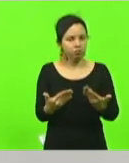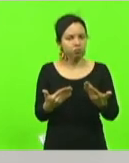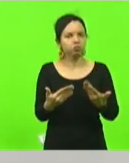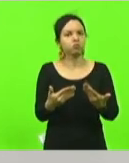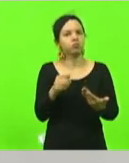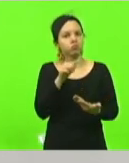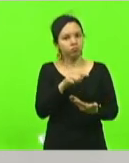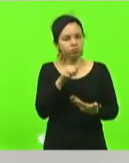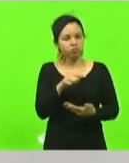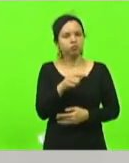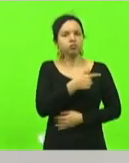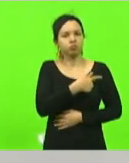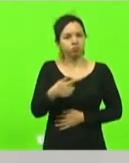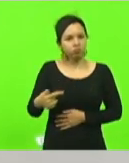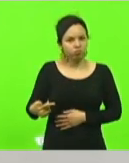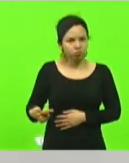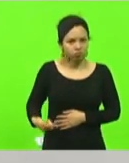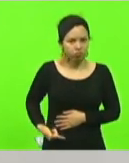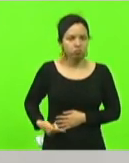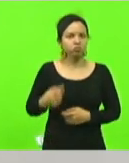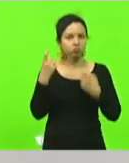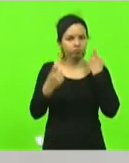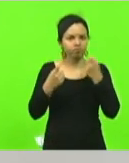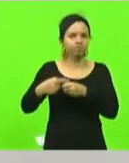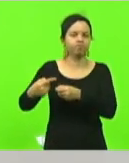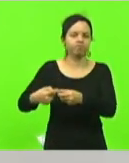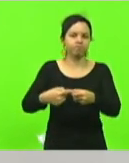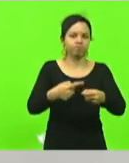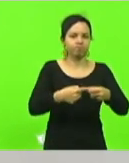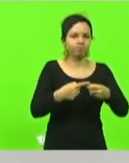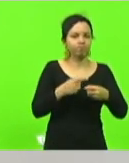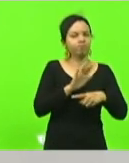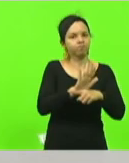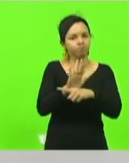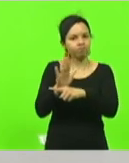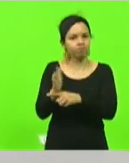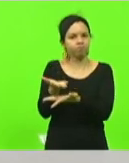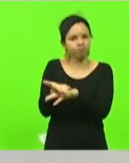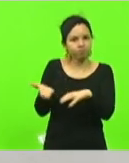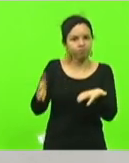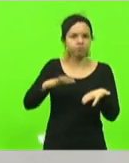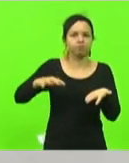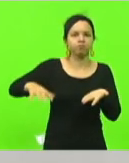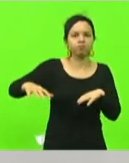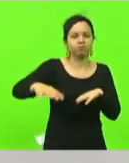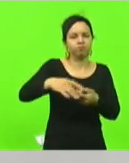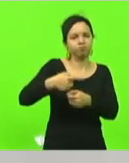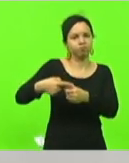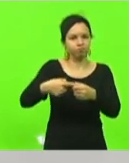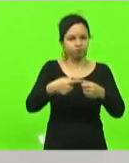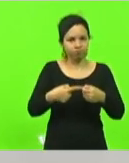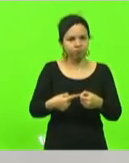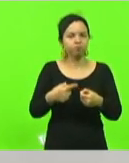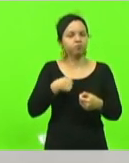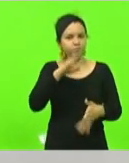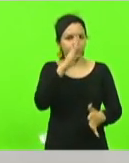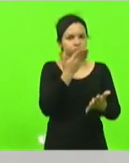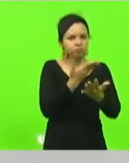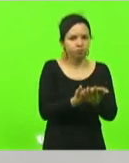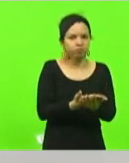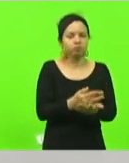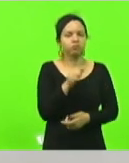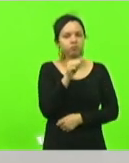que ele é um governo municipalista contribuindo aí com as regiões com os municípios eu tenho convicção de que ele vai atender